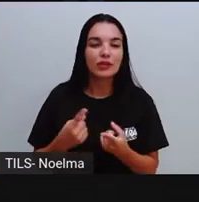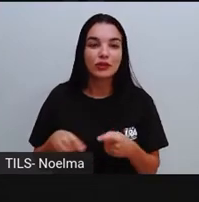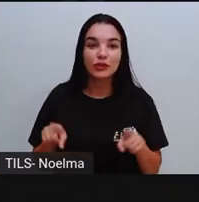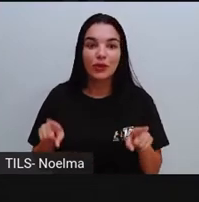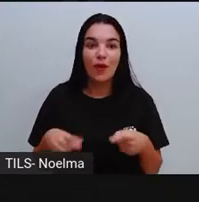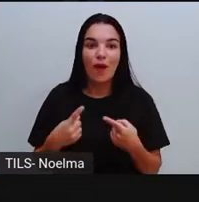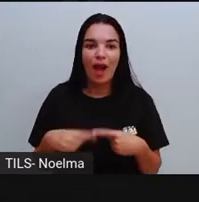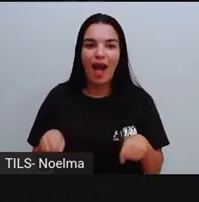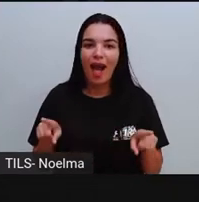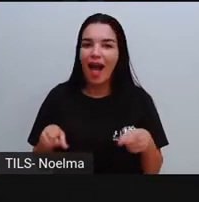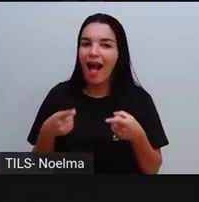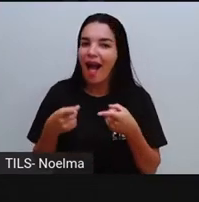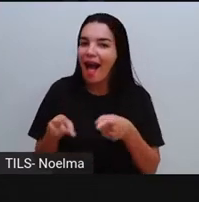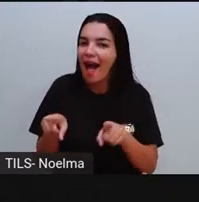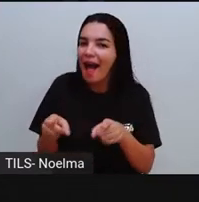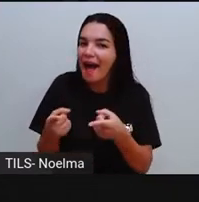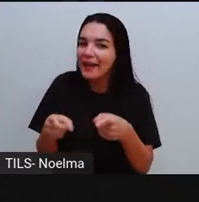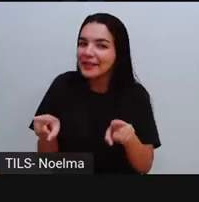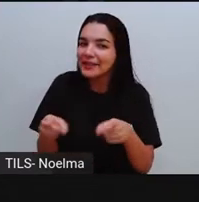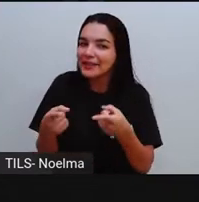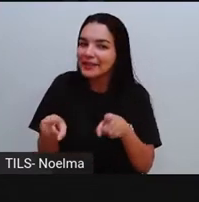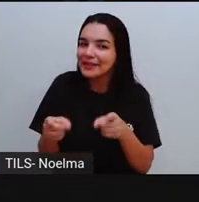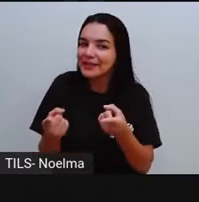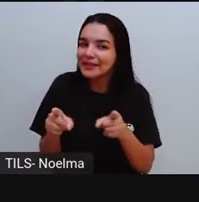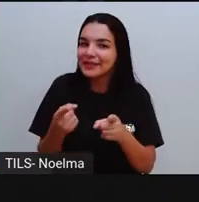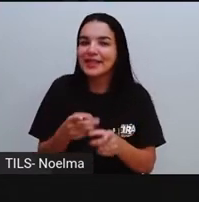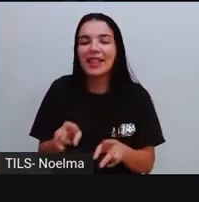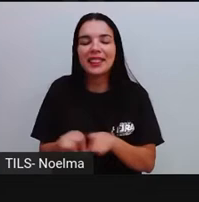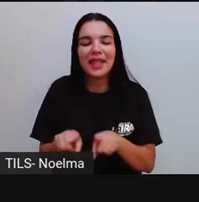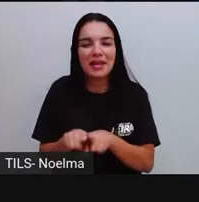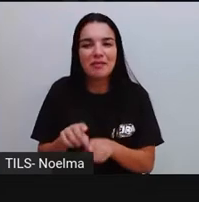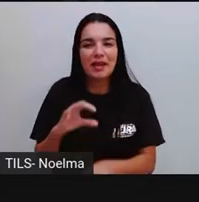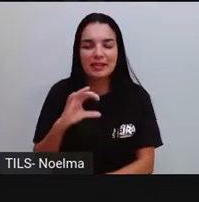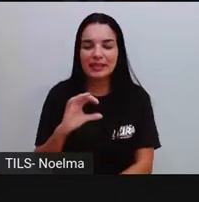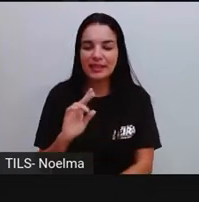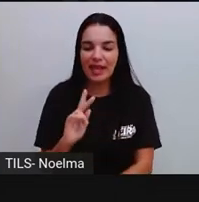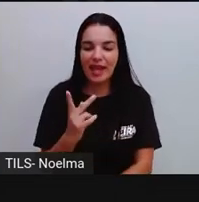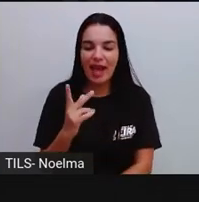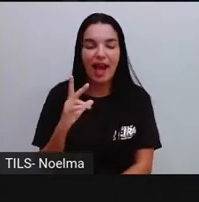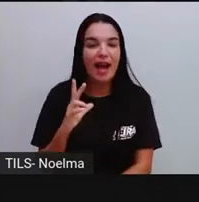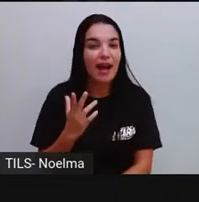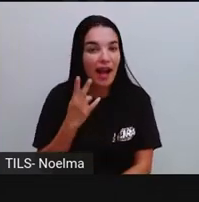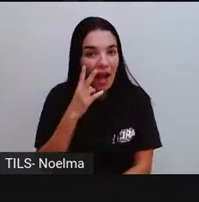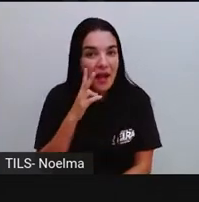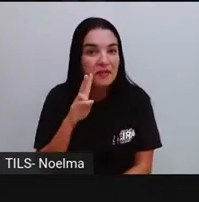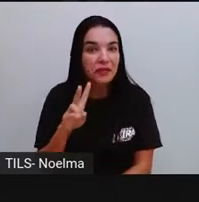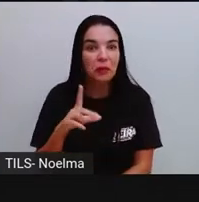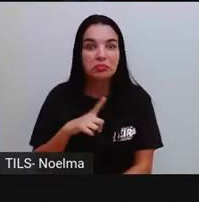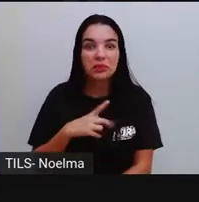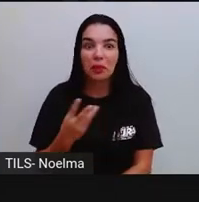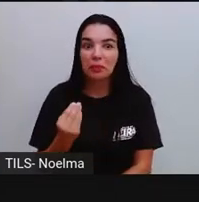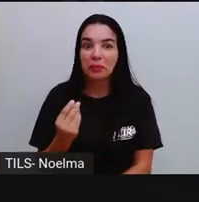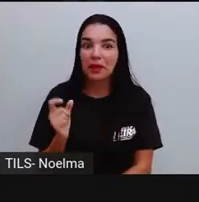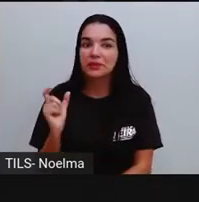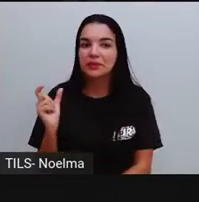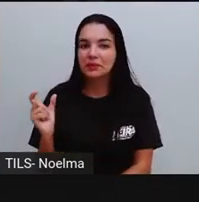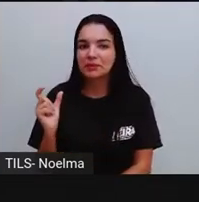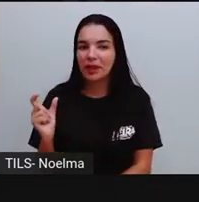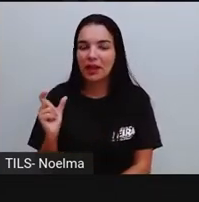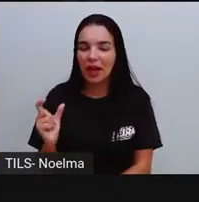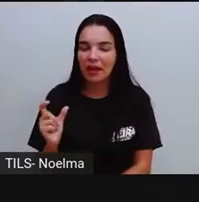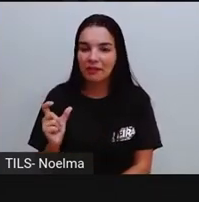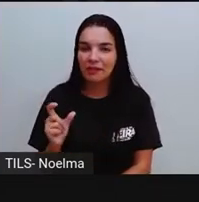Churrasco, Também escrita com CH, Então, Observaram quantas palavras escritas com CH, E